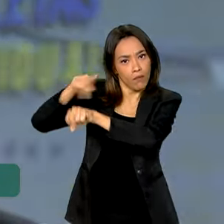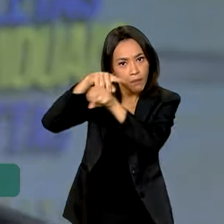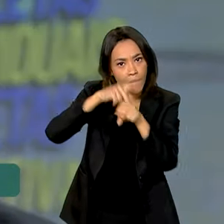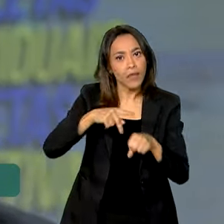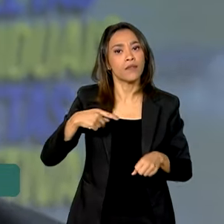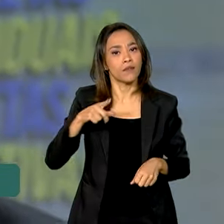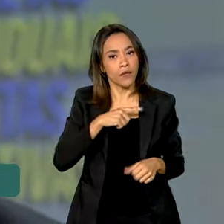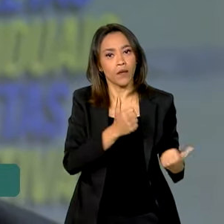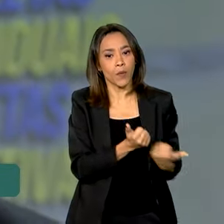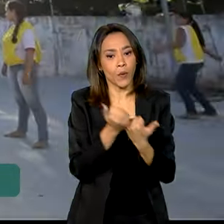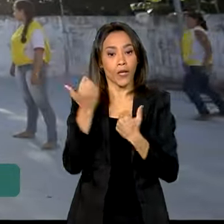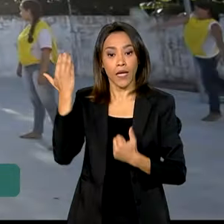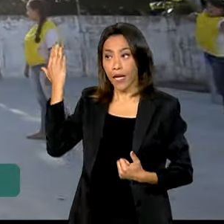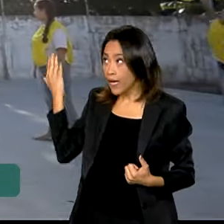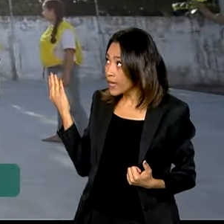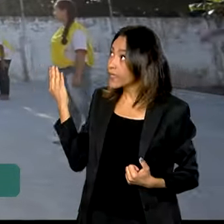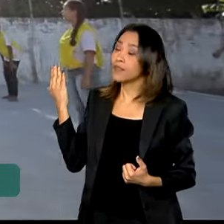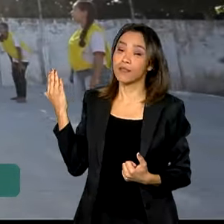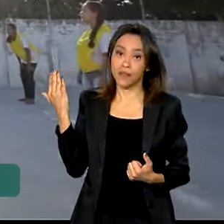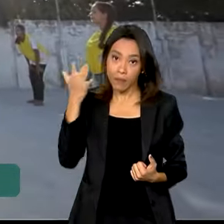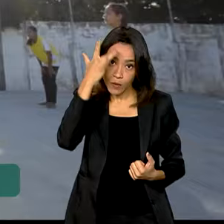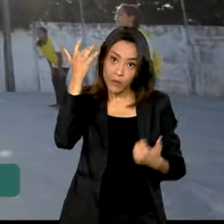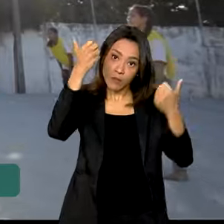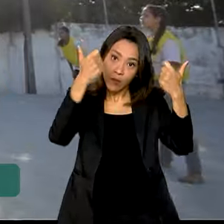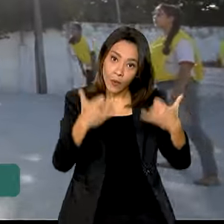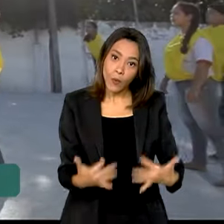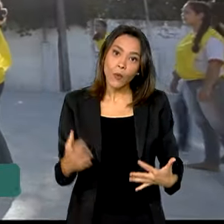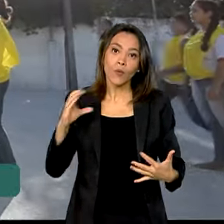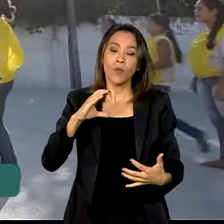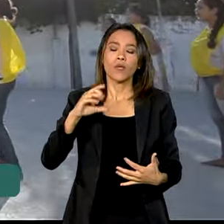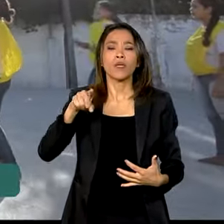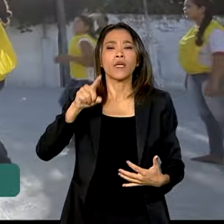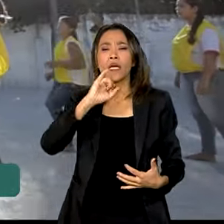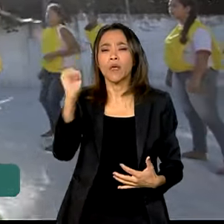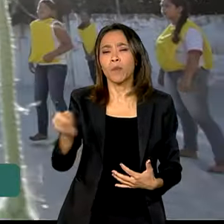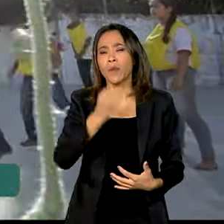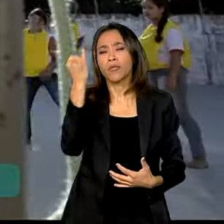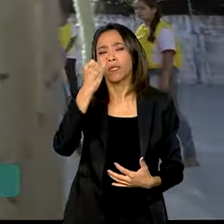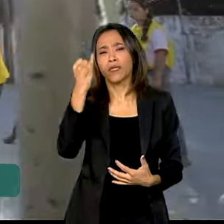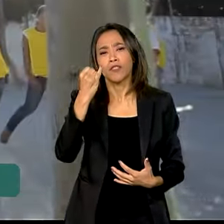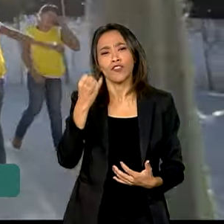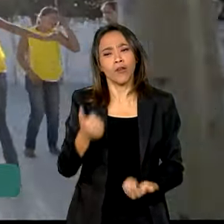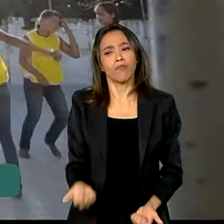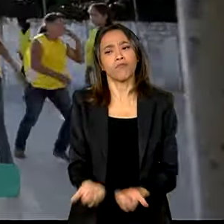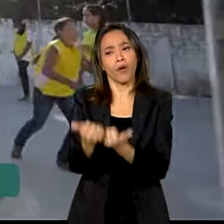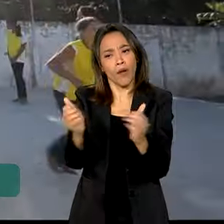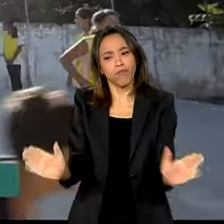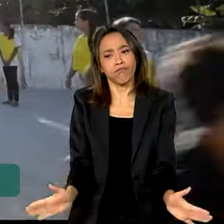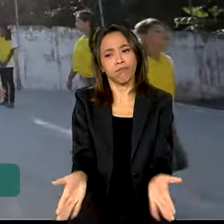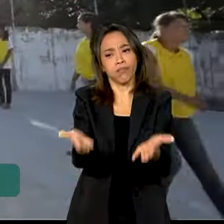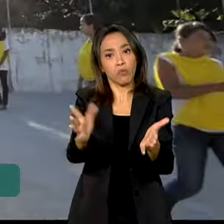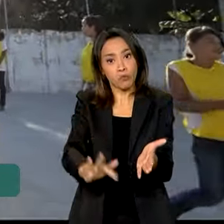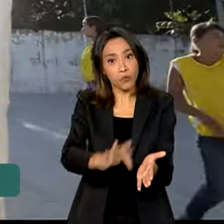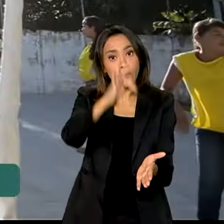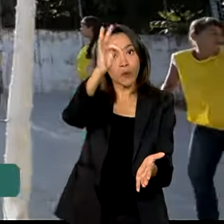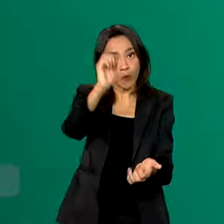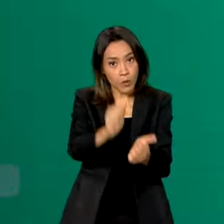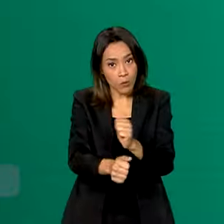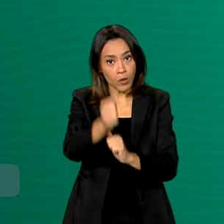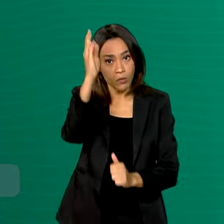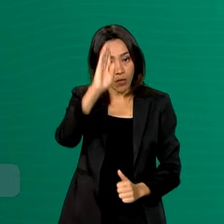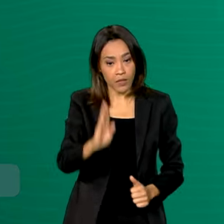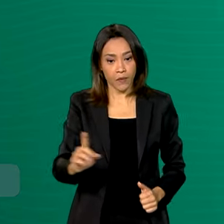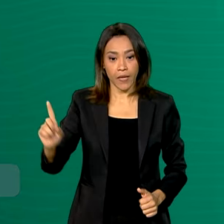de Saltos Ornamentais falou sobre a importância de investir nos jovens atletas para o futuro do esporte no país.